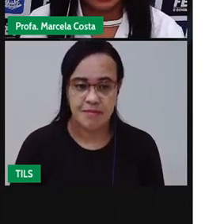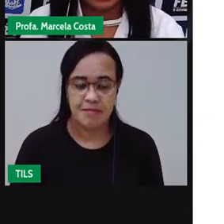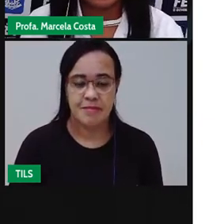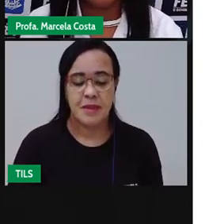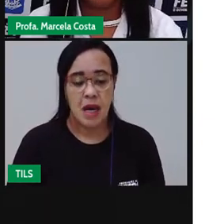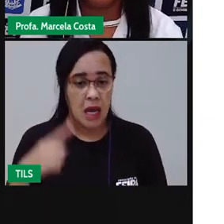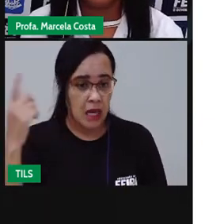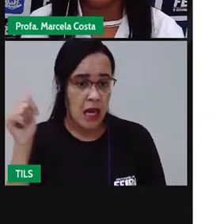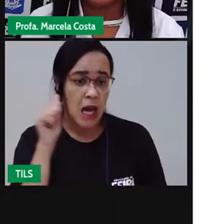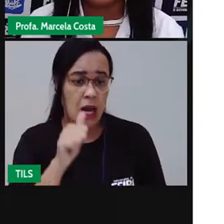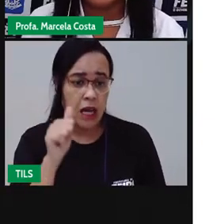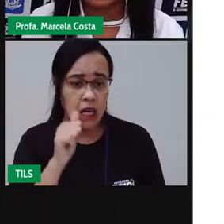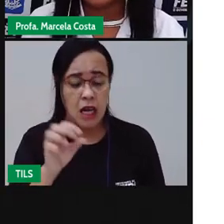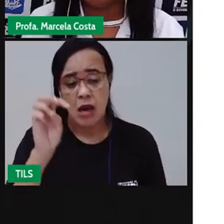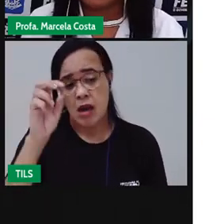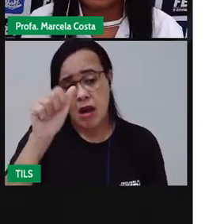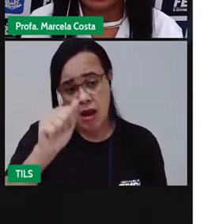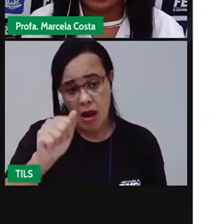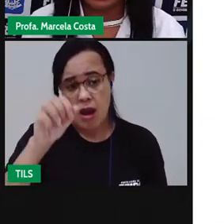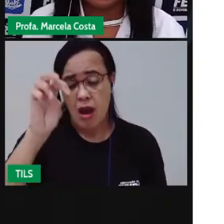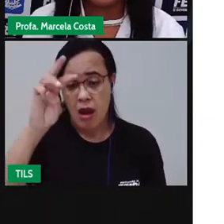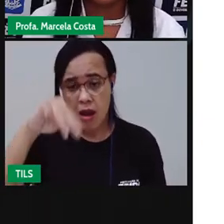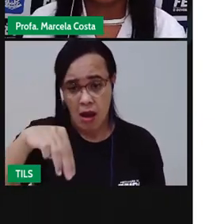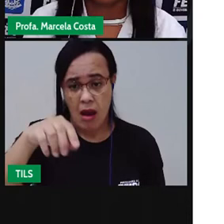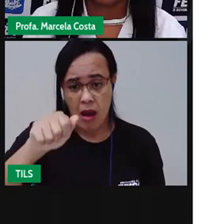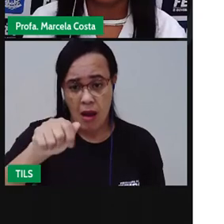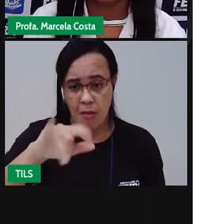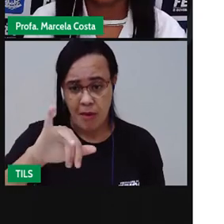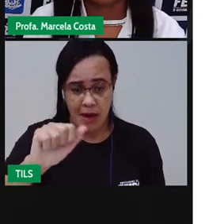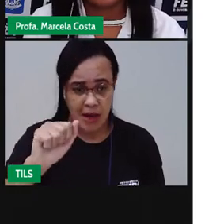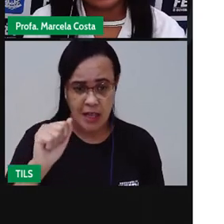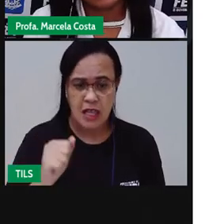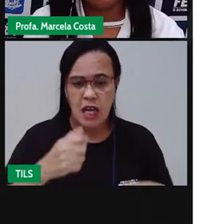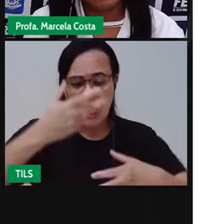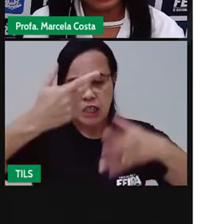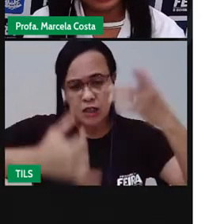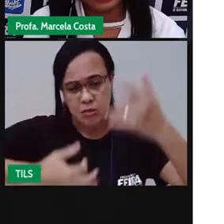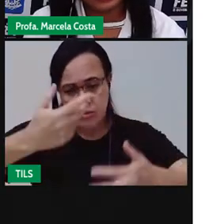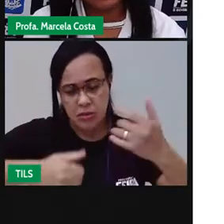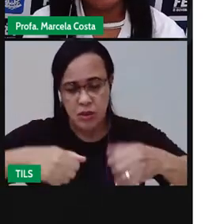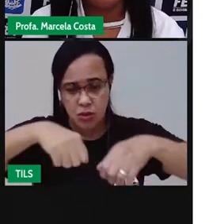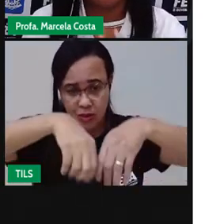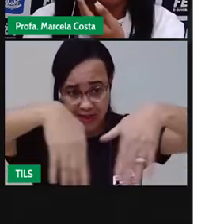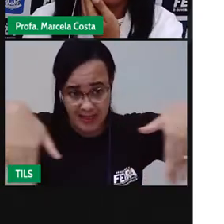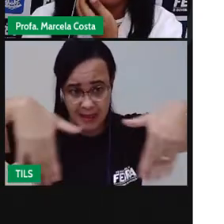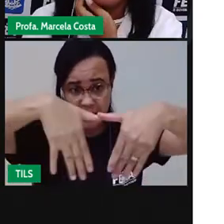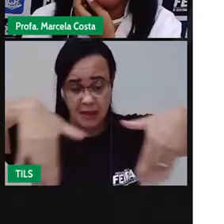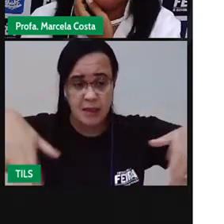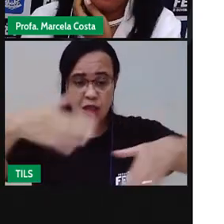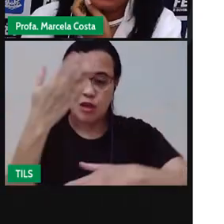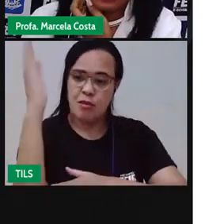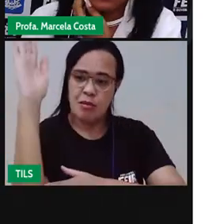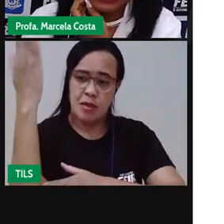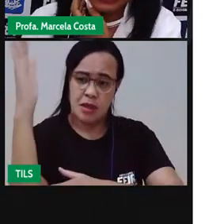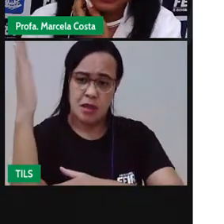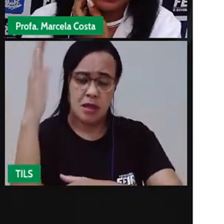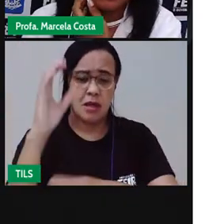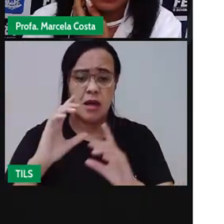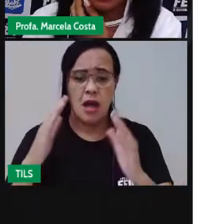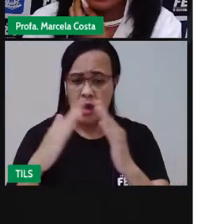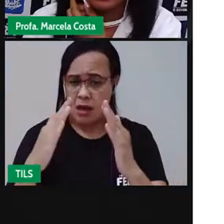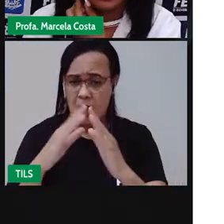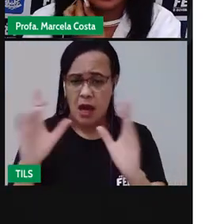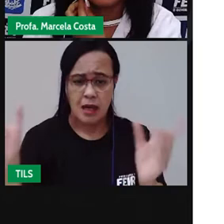Amália disse que a casa em volta tinha uma cerca de madeira nisso e que era uma casa pequena e com um quintal